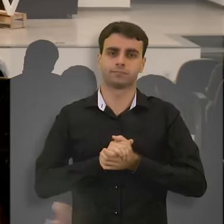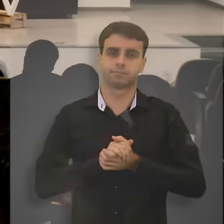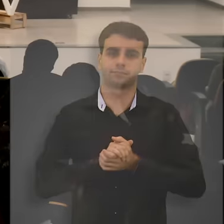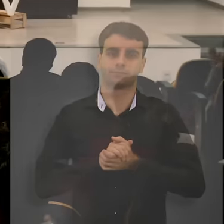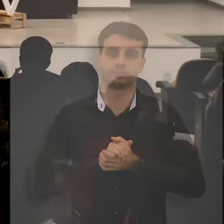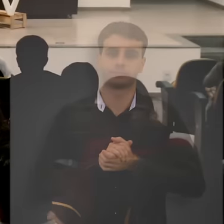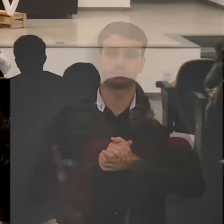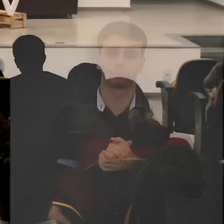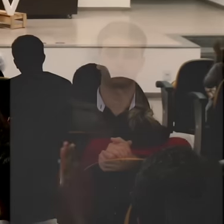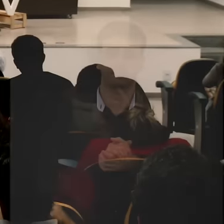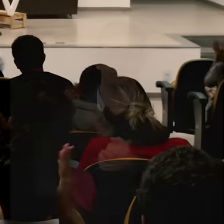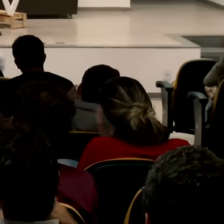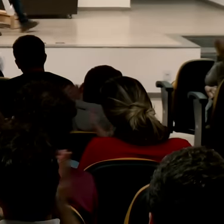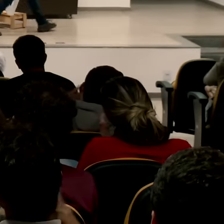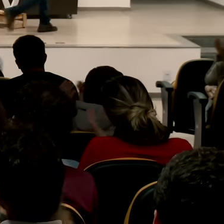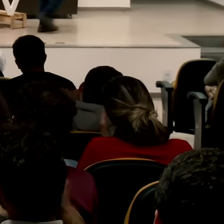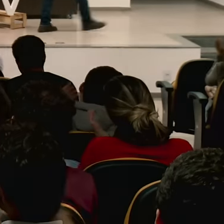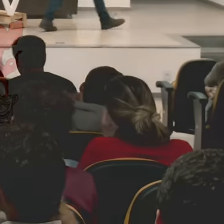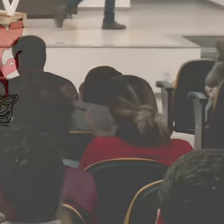Obrigada.